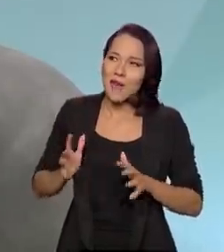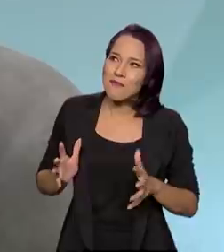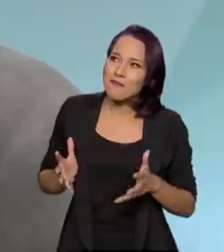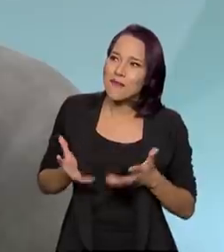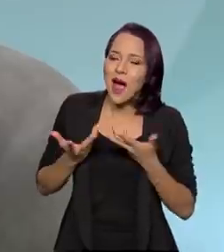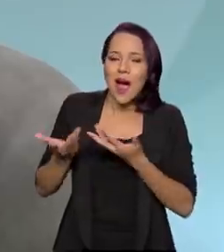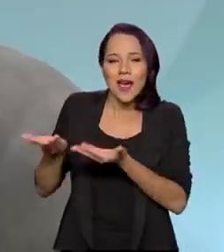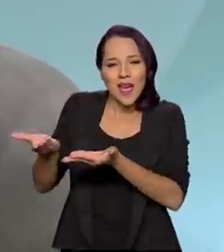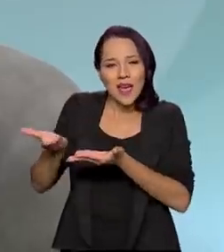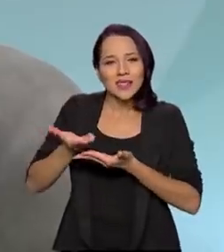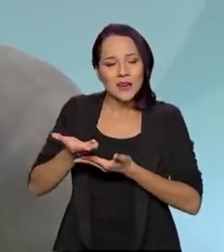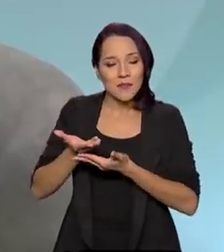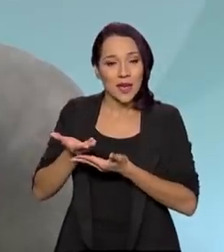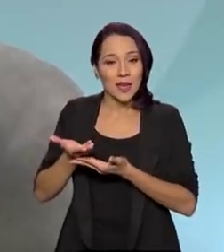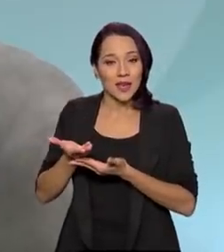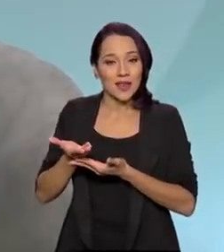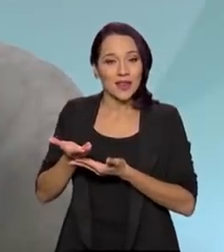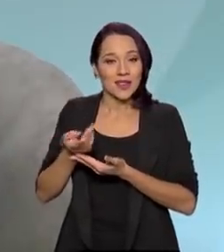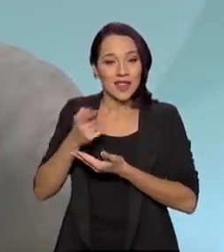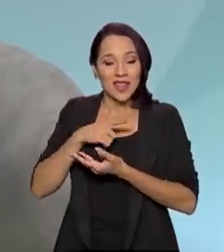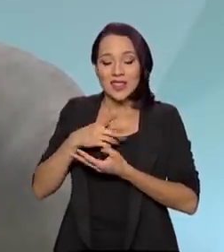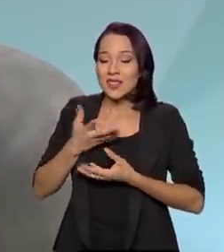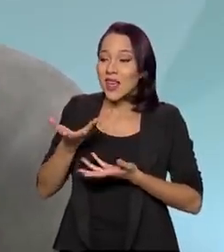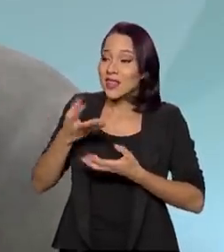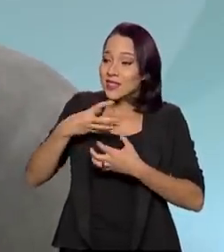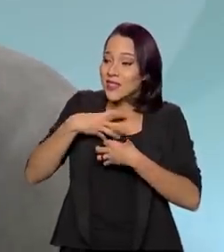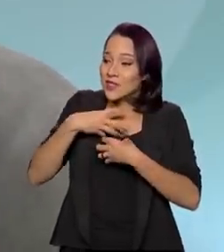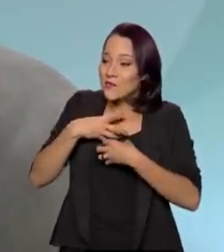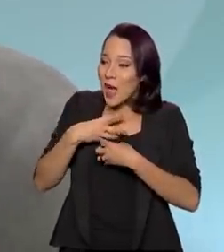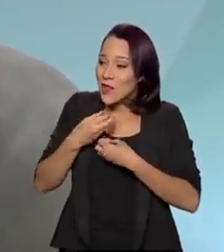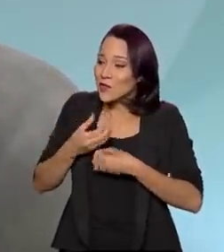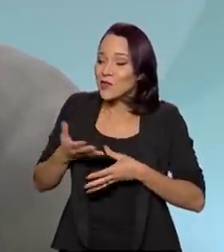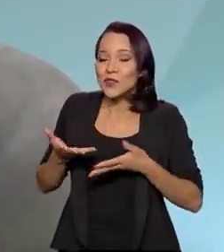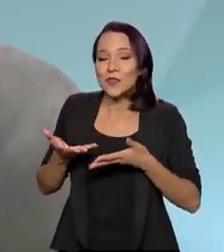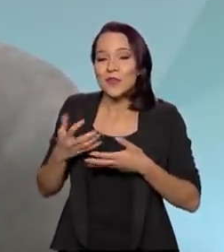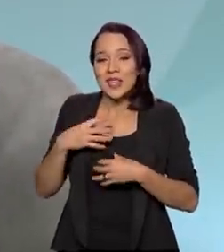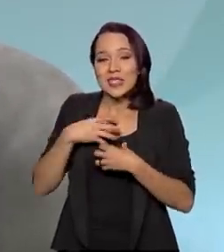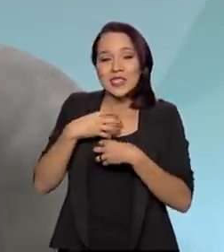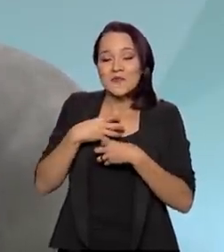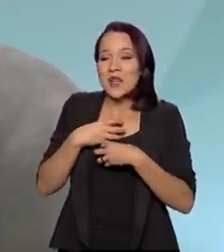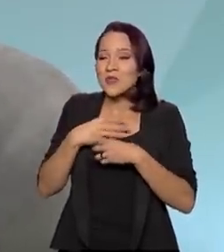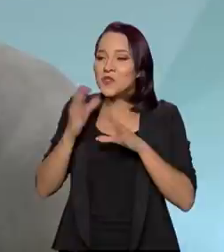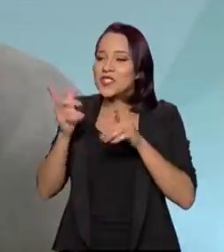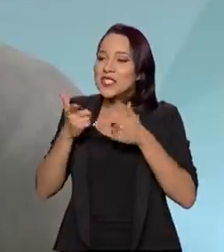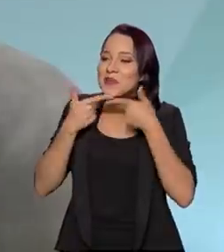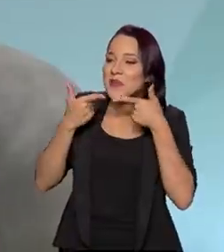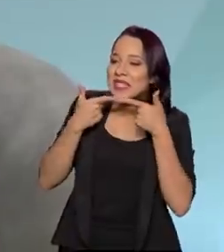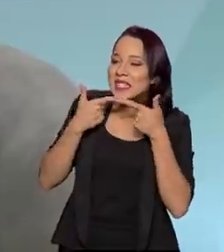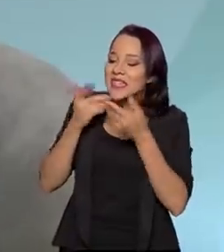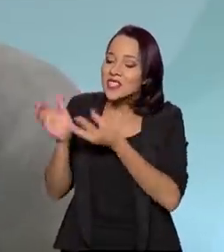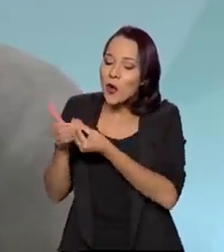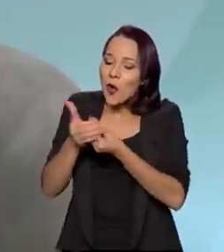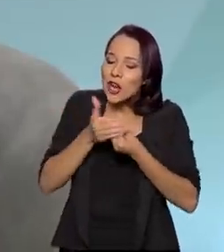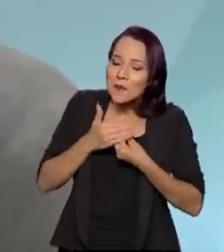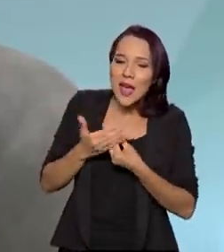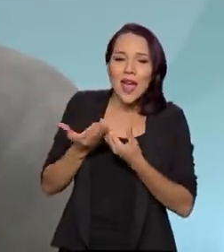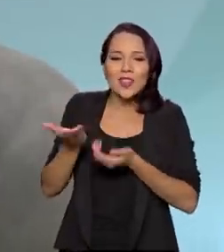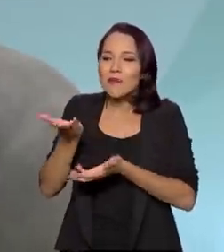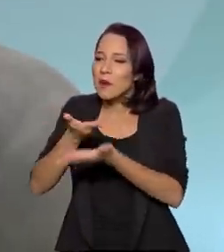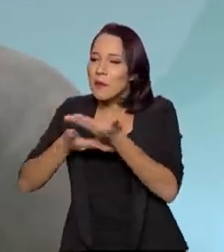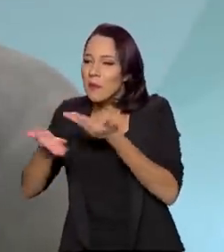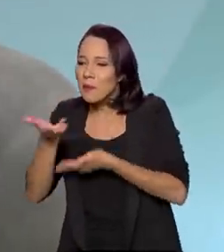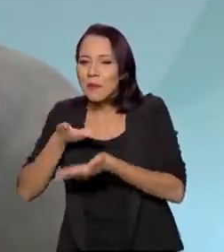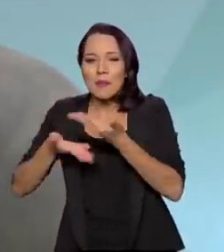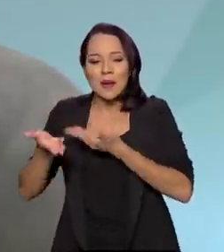receber e passar esse sentimento de simpatia, de acolhimento, de